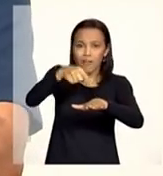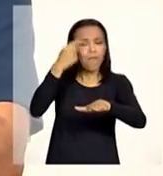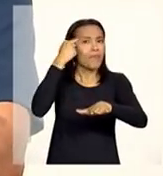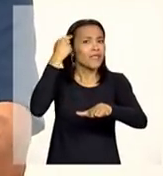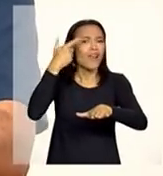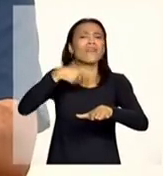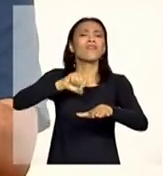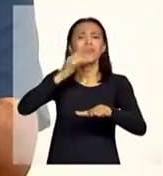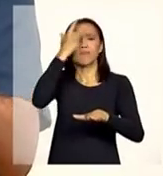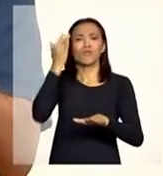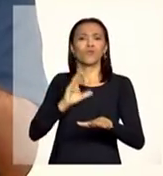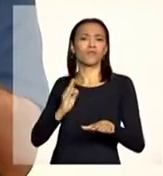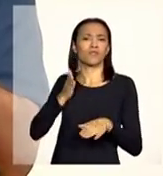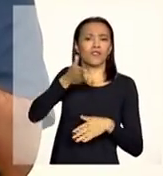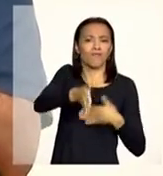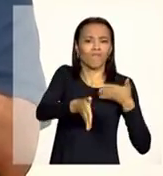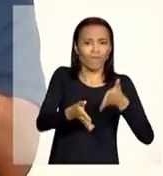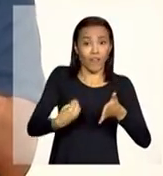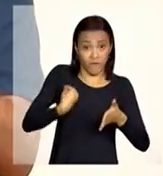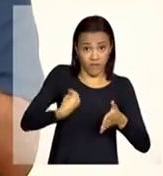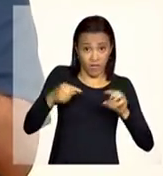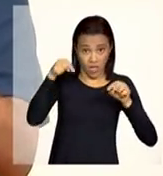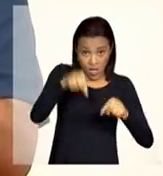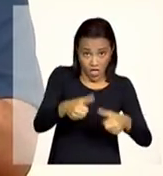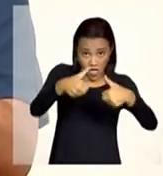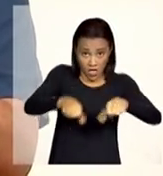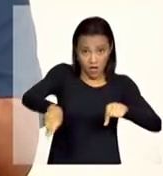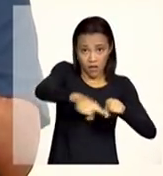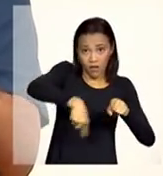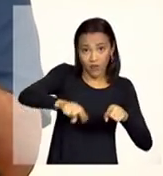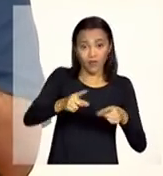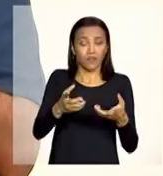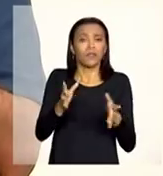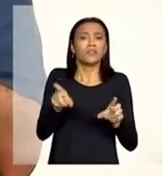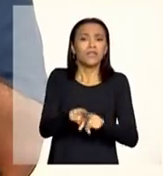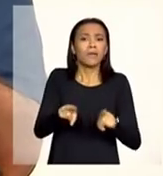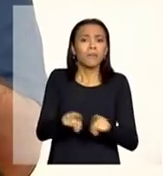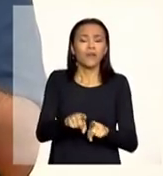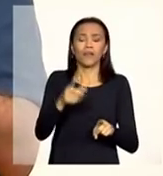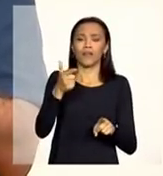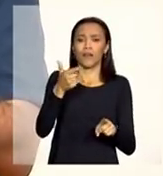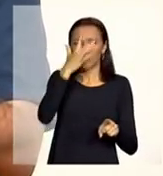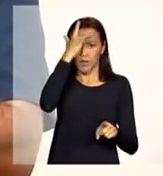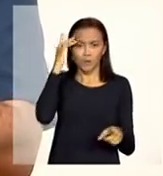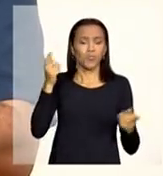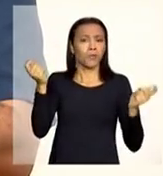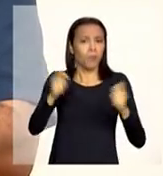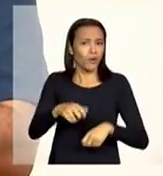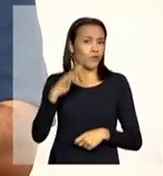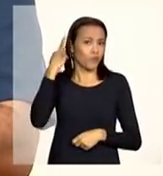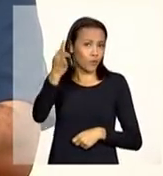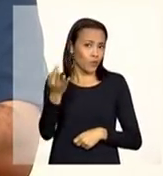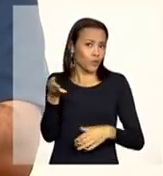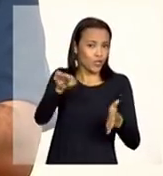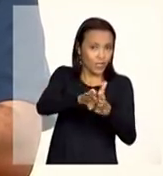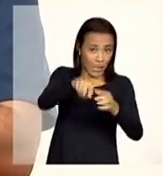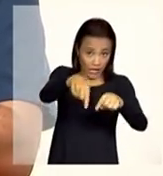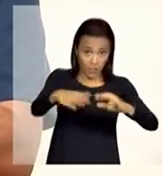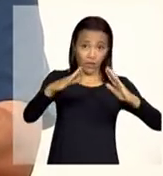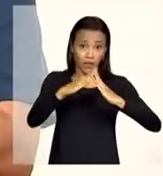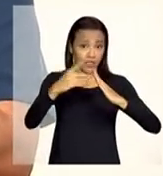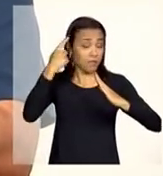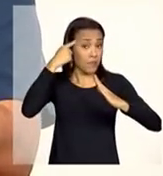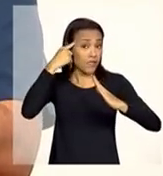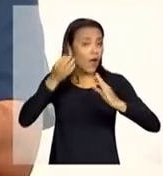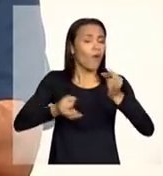que vão estar lá dentro mas não só essas que vão estar nesse momento lá dentro mas também aquelas que podem vir a estar ou seja a gente vai